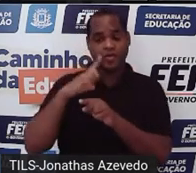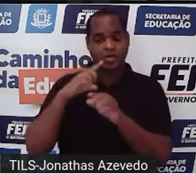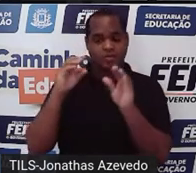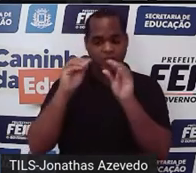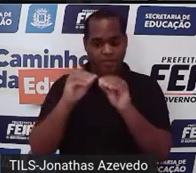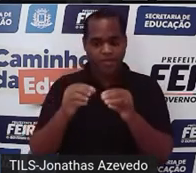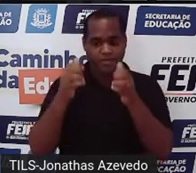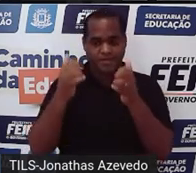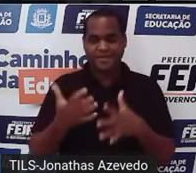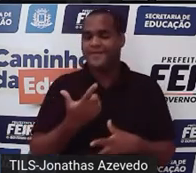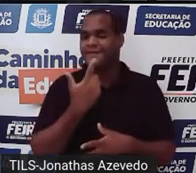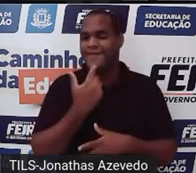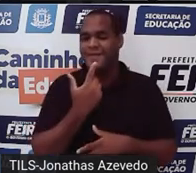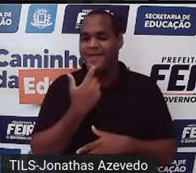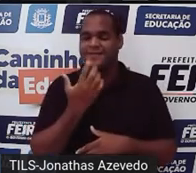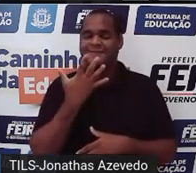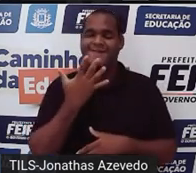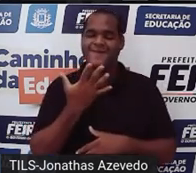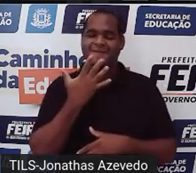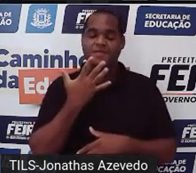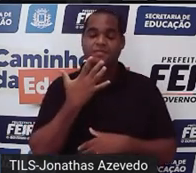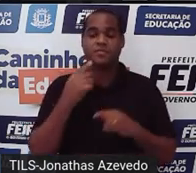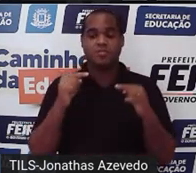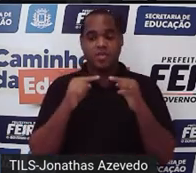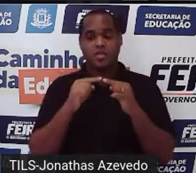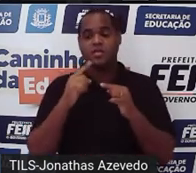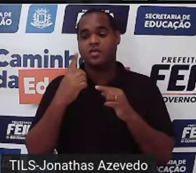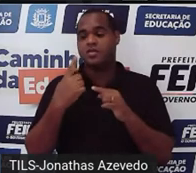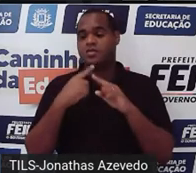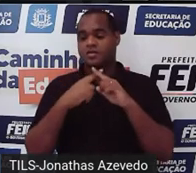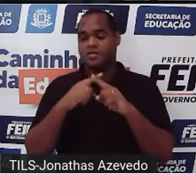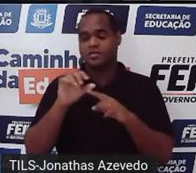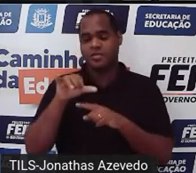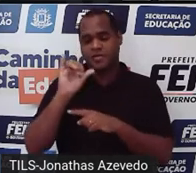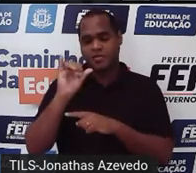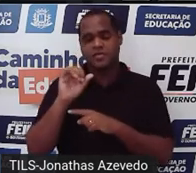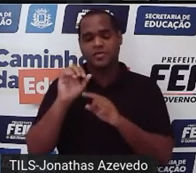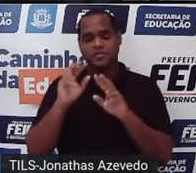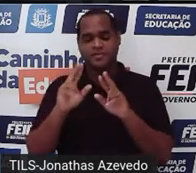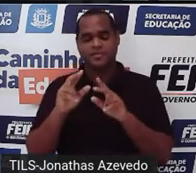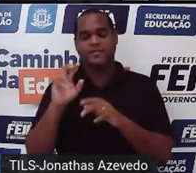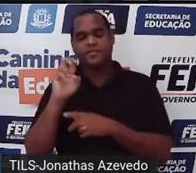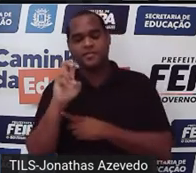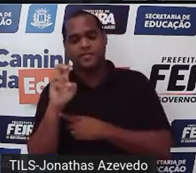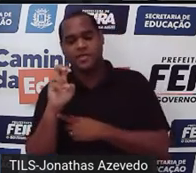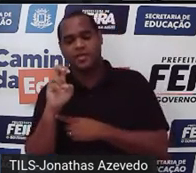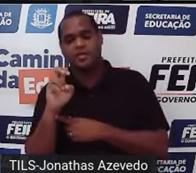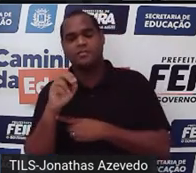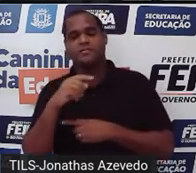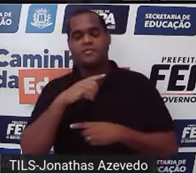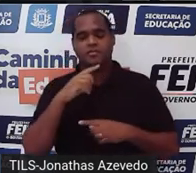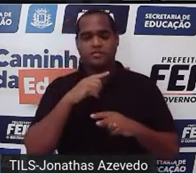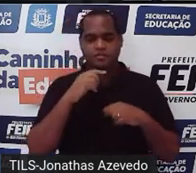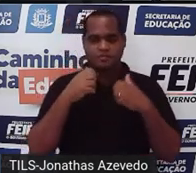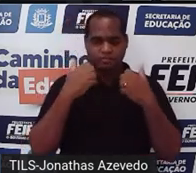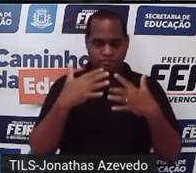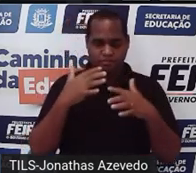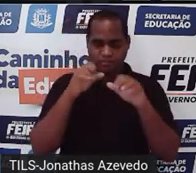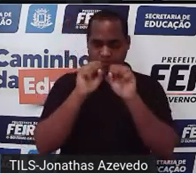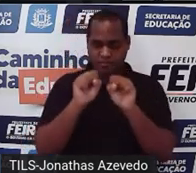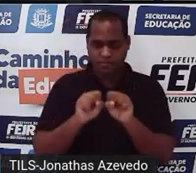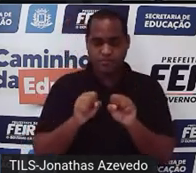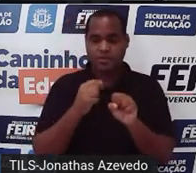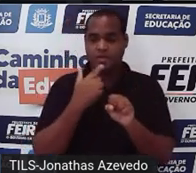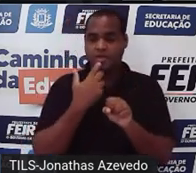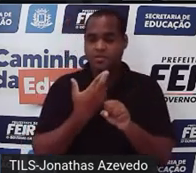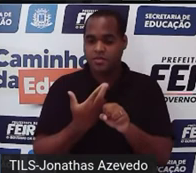vermelho é para x menos y igual a 5 tá? esse sistema não tem solução a